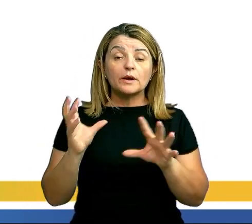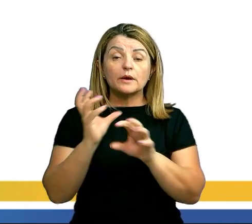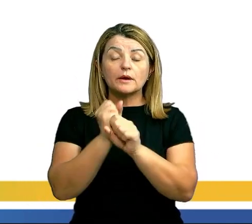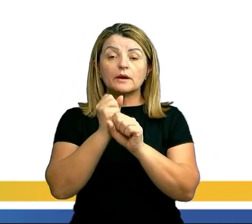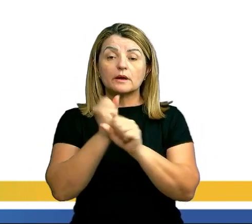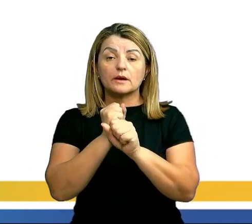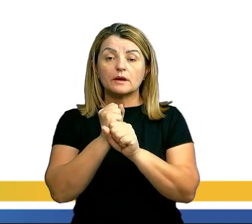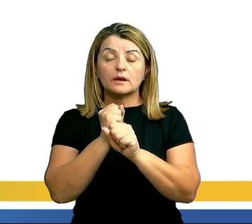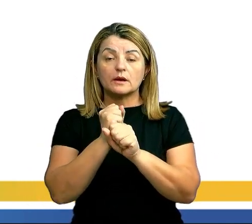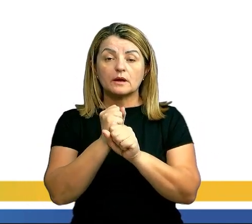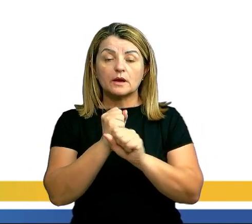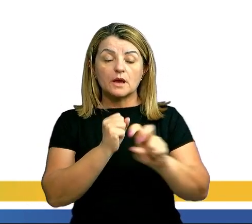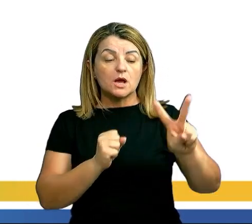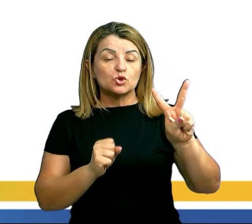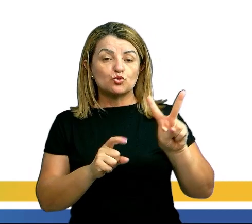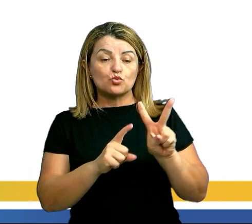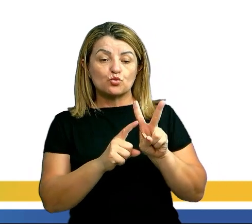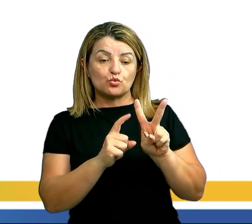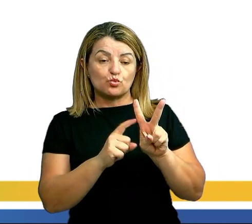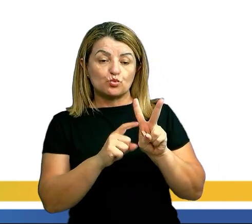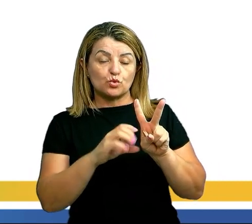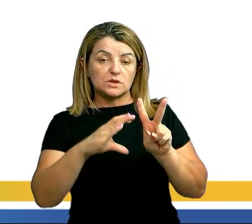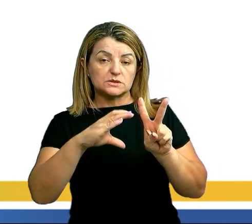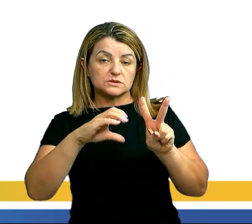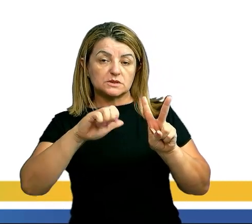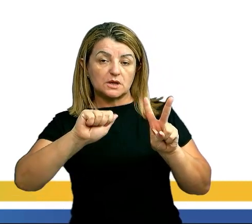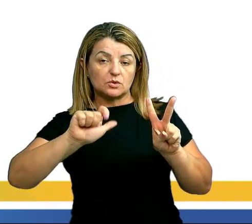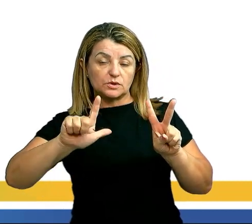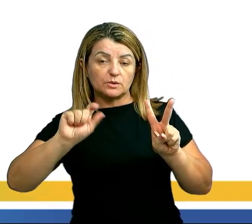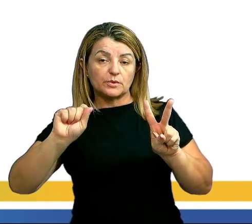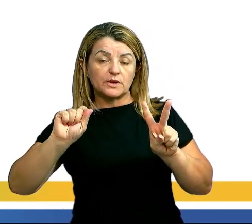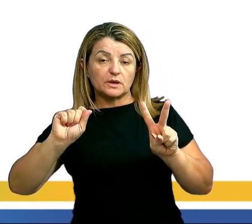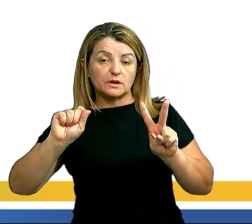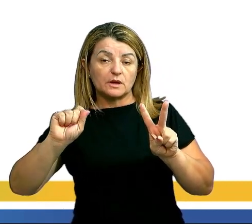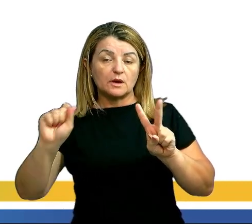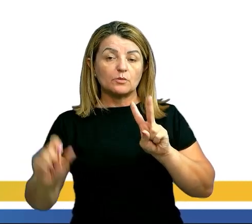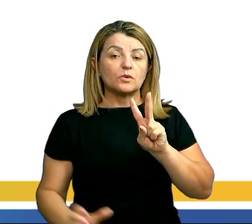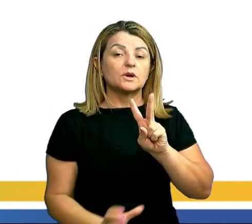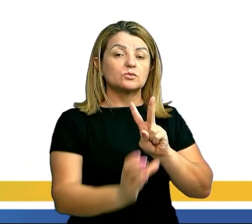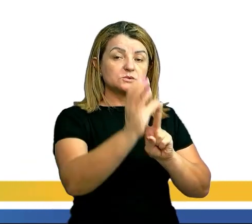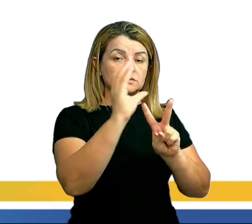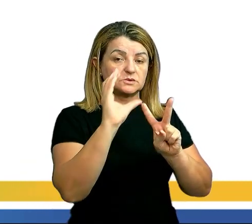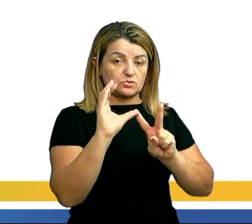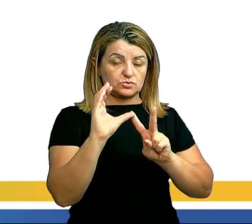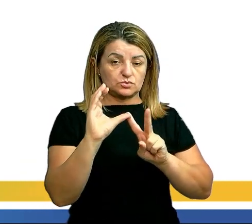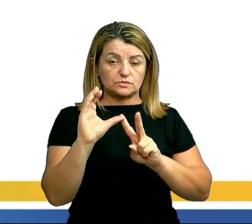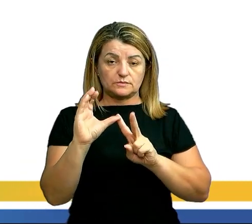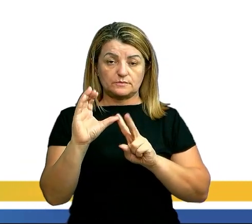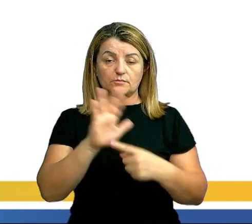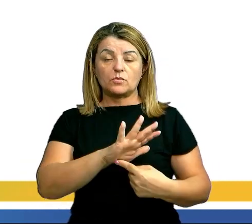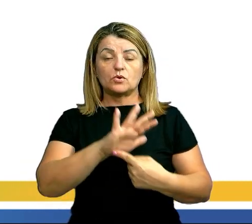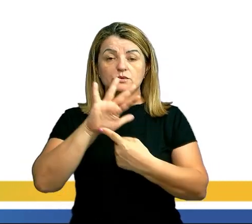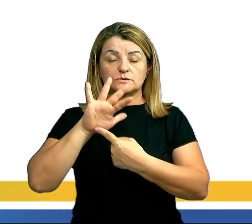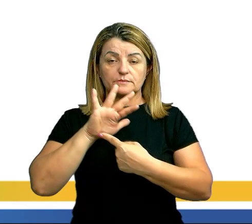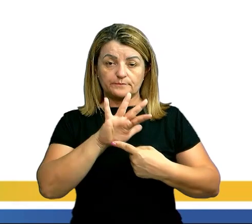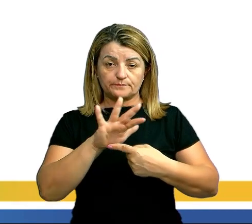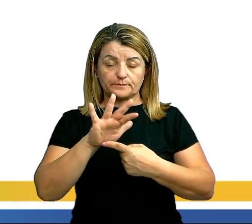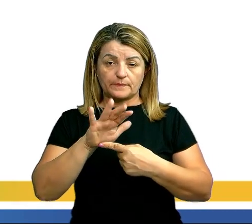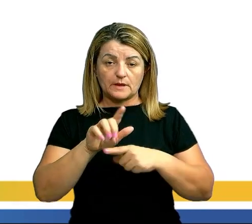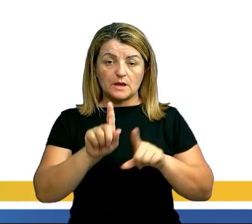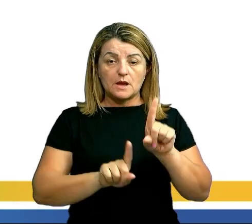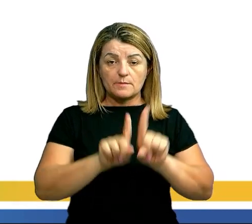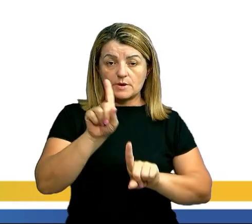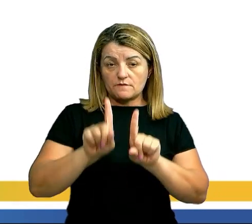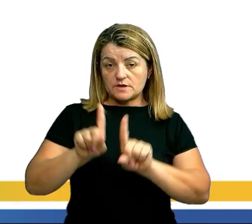resultar em 2 calorias por grau Celsius. Esse resultado, ele nos indica que para variar a